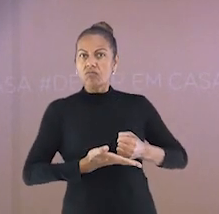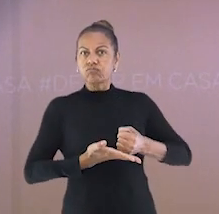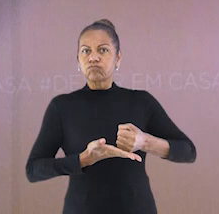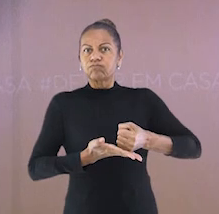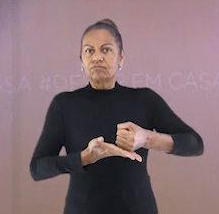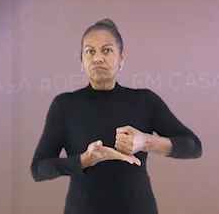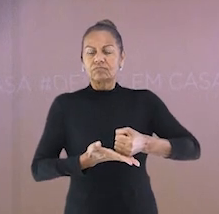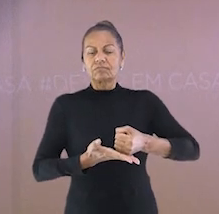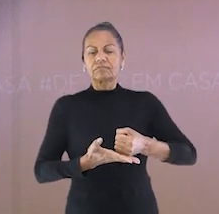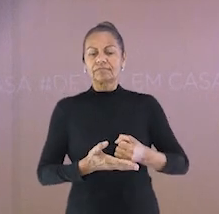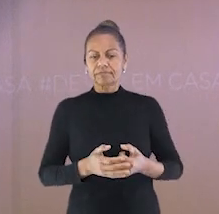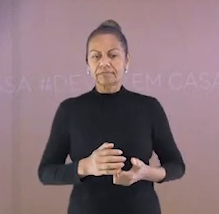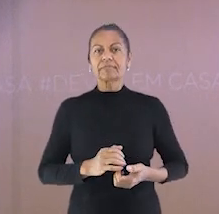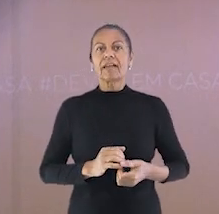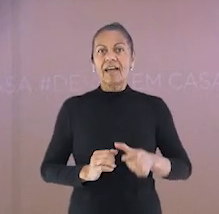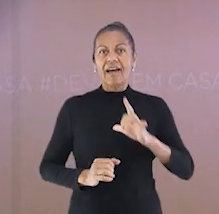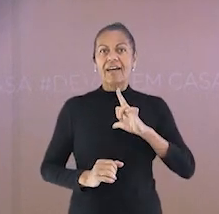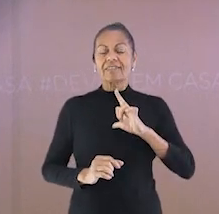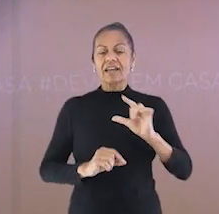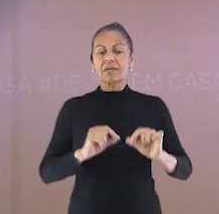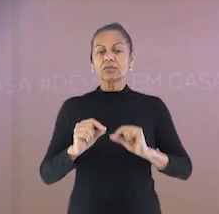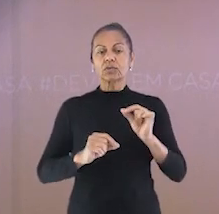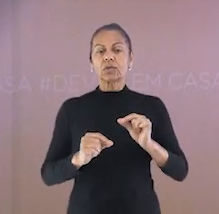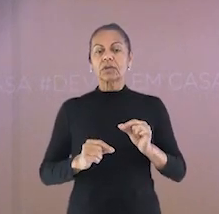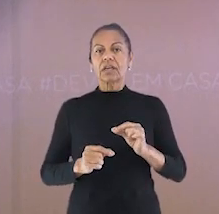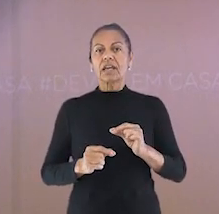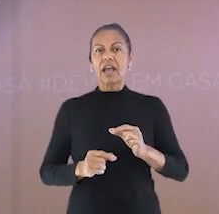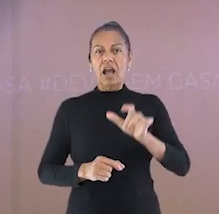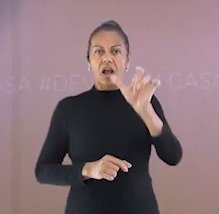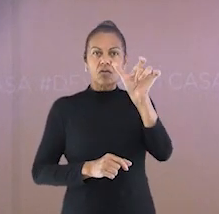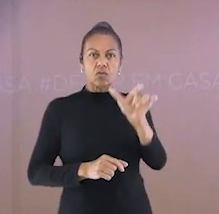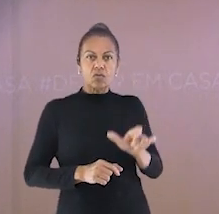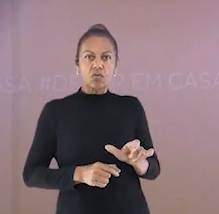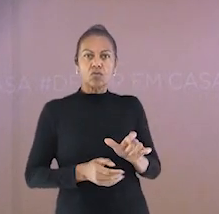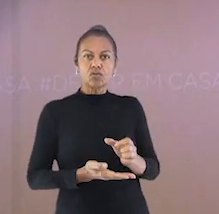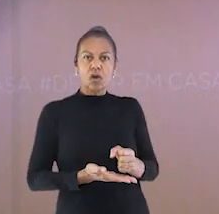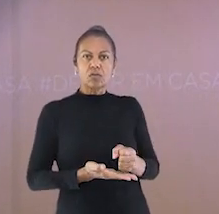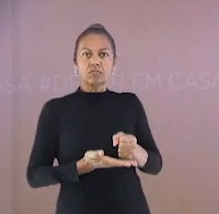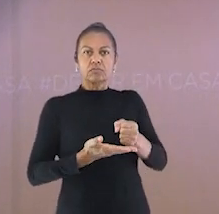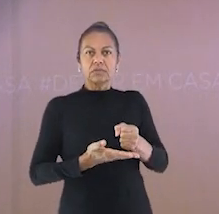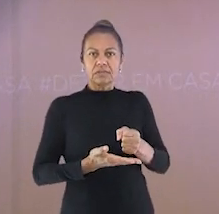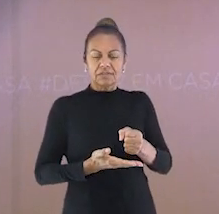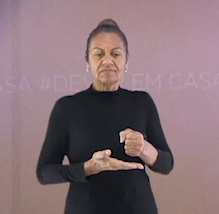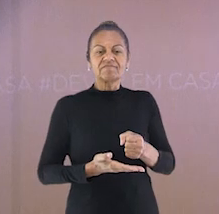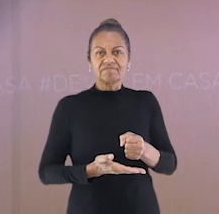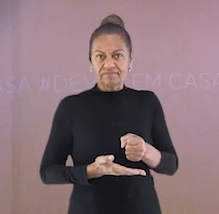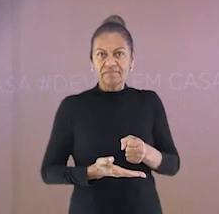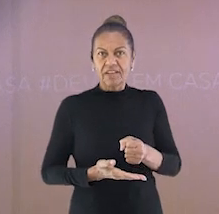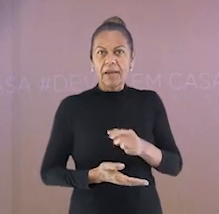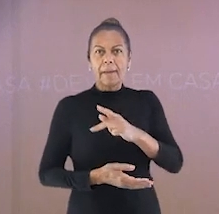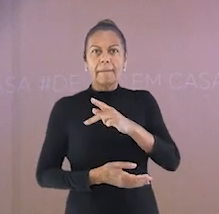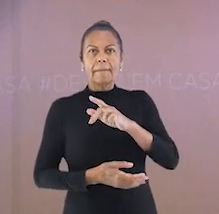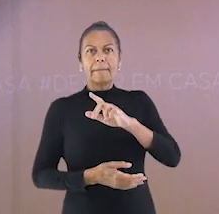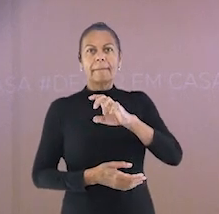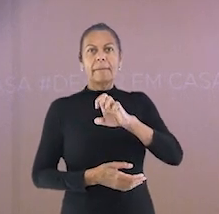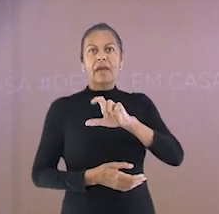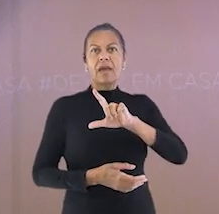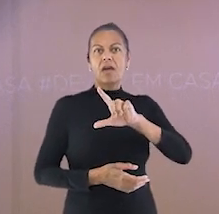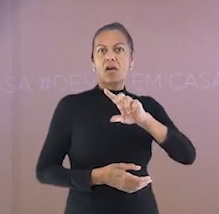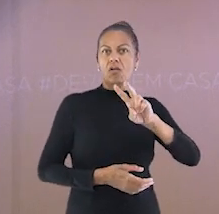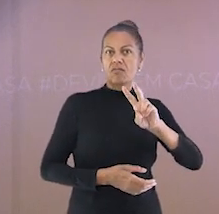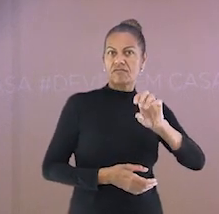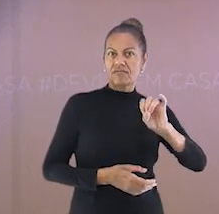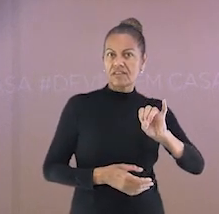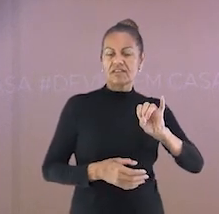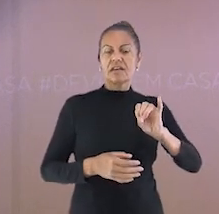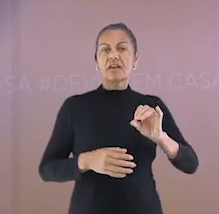quadril. Assim, temos a estabilização da coluna vertebral, pélvico e a cadeia cinética durante os movimentos.